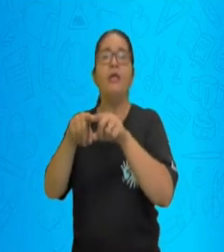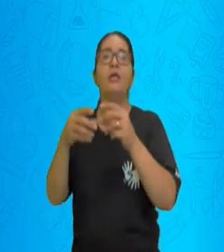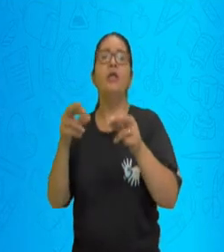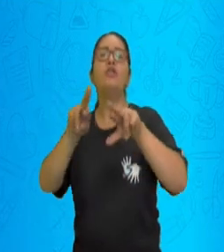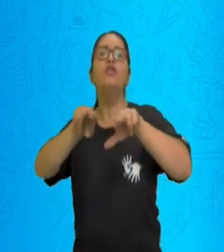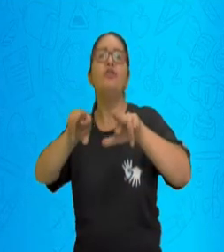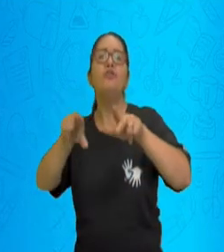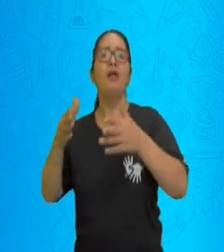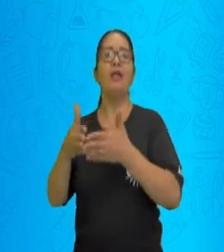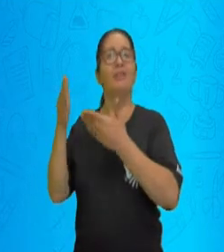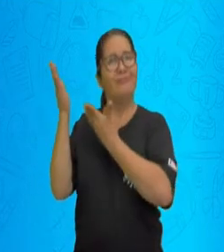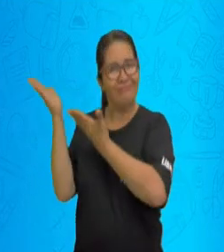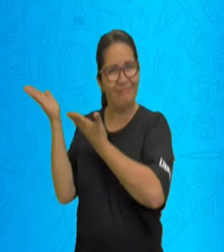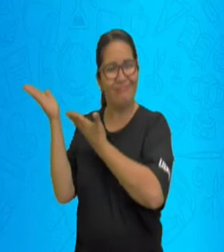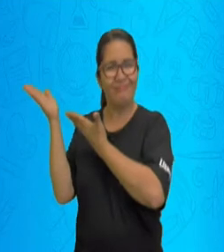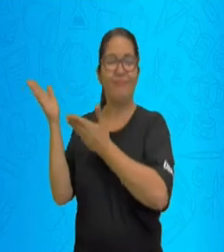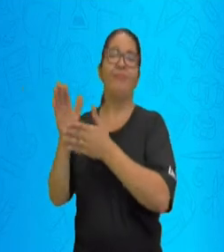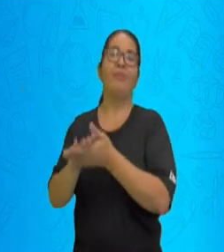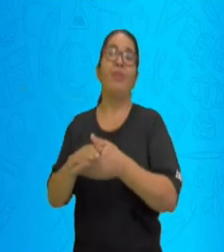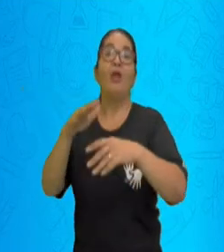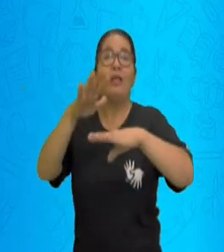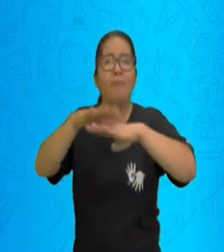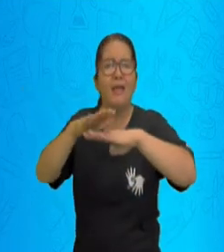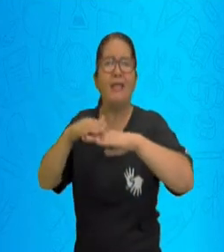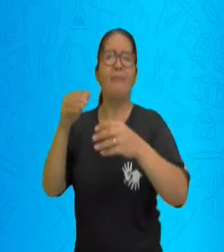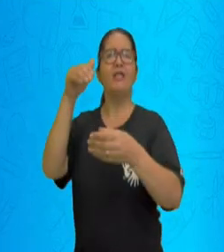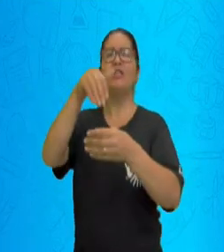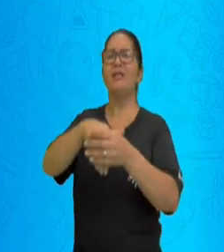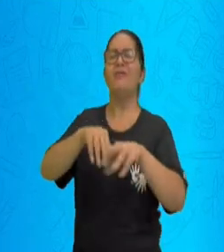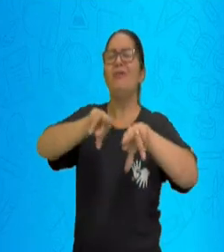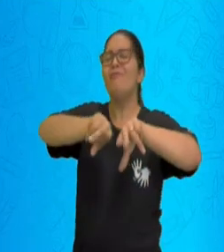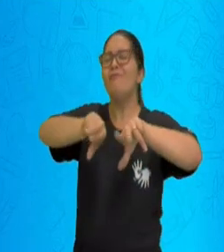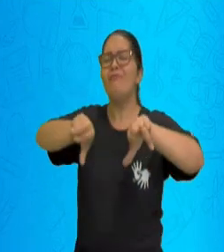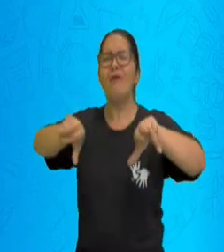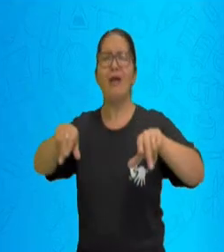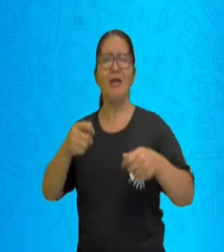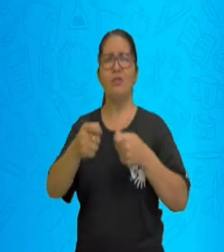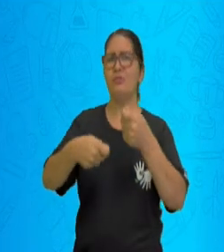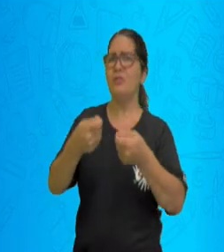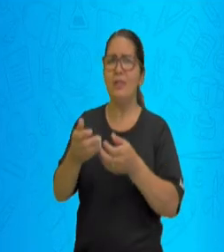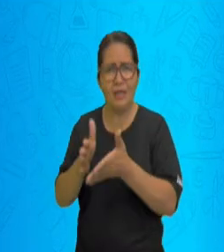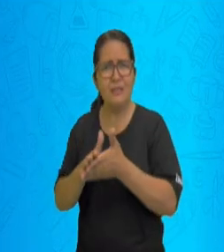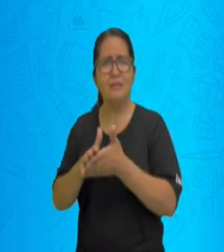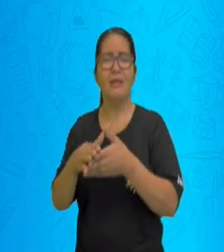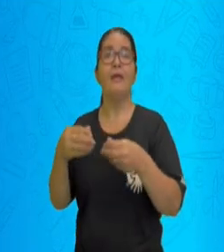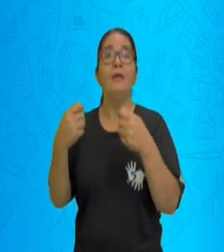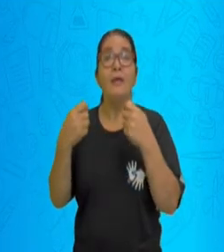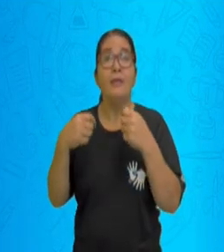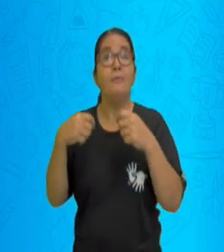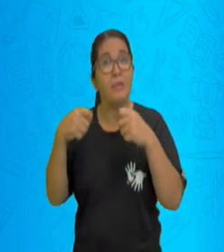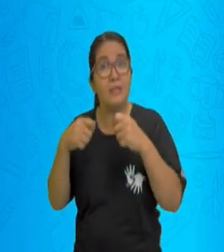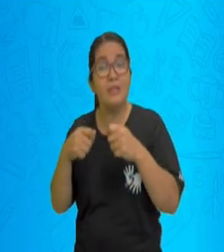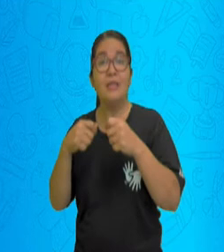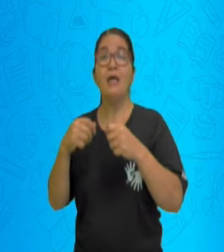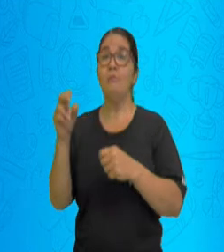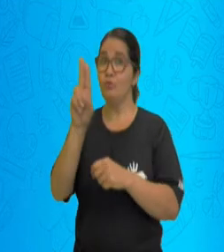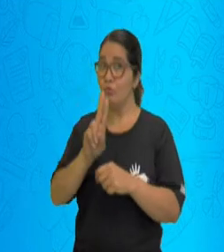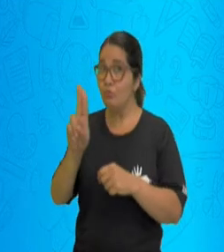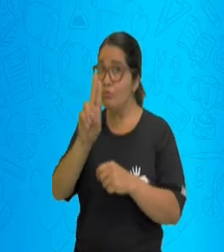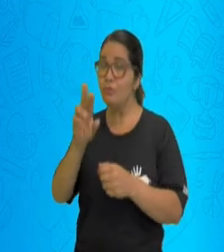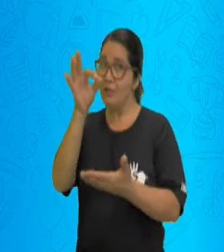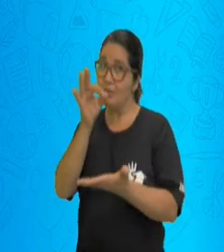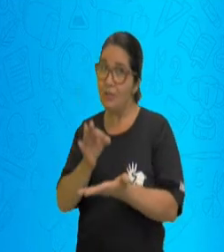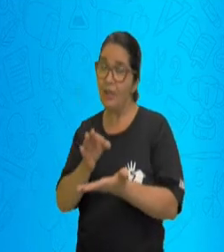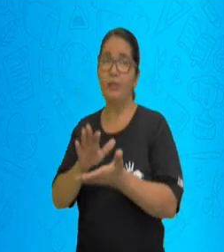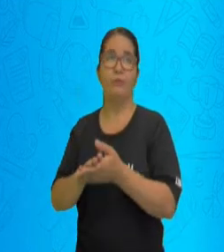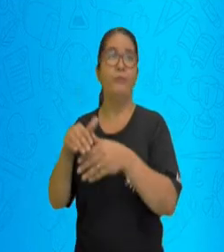algumas sentenças matemáticas. Então vamos olhar aqui alguns exemplos que eu trouxe para vocês. Eu posso dizer que